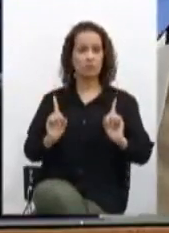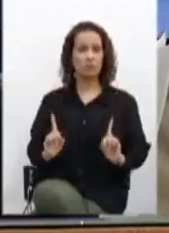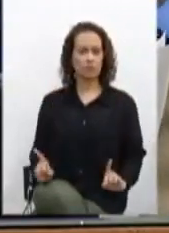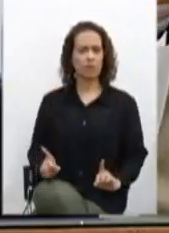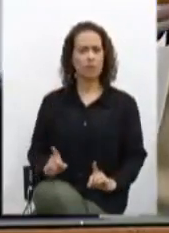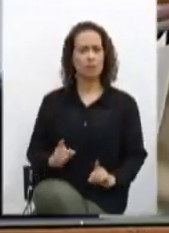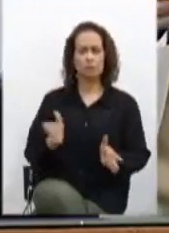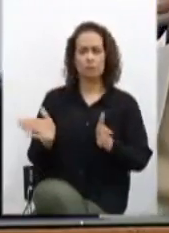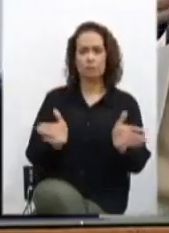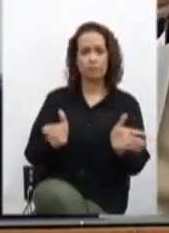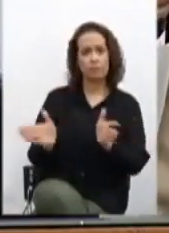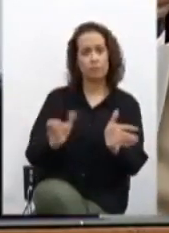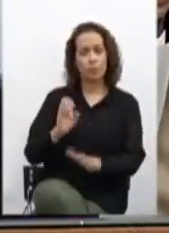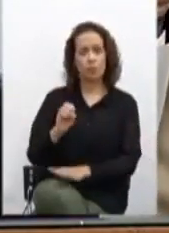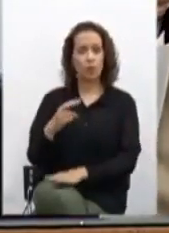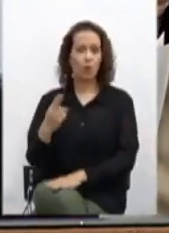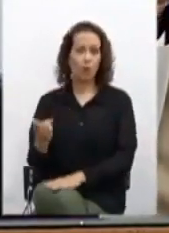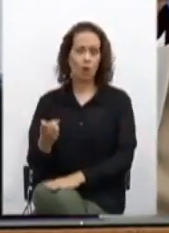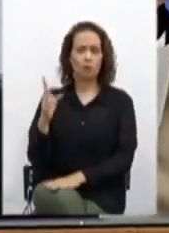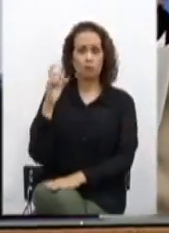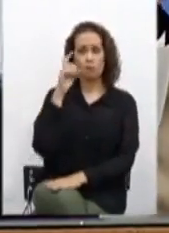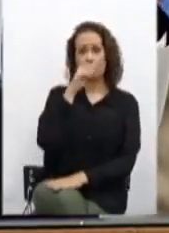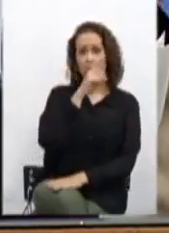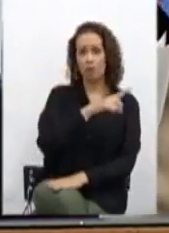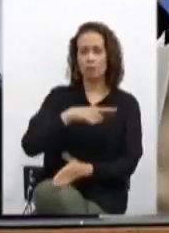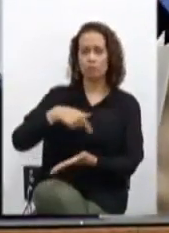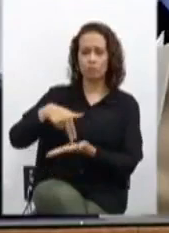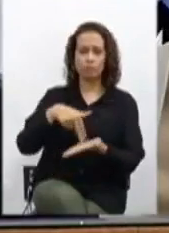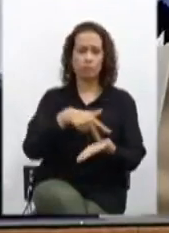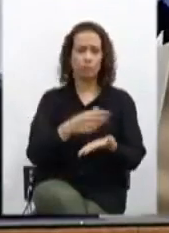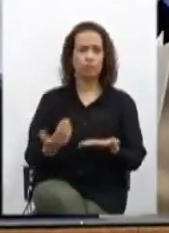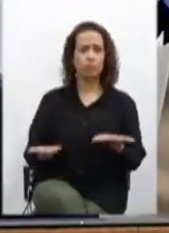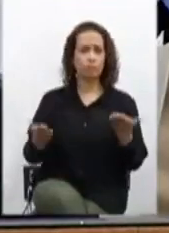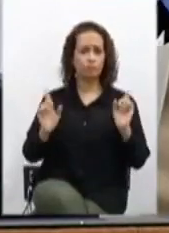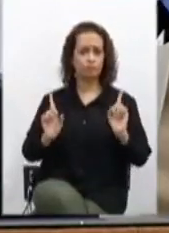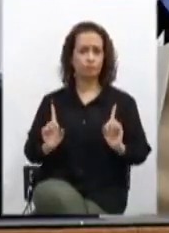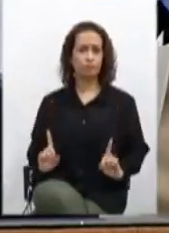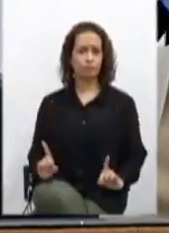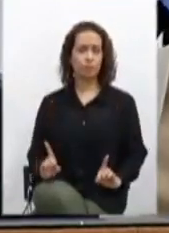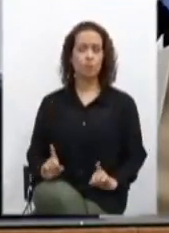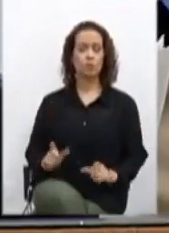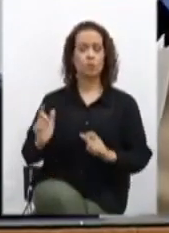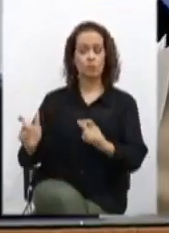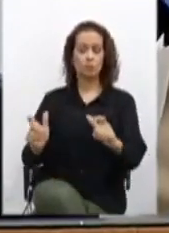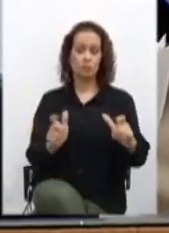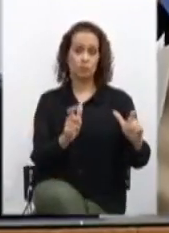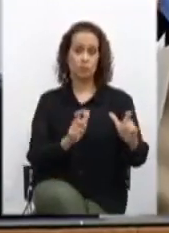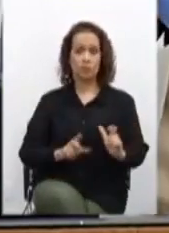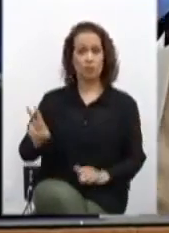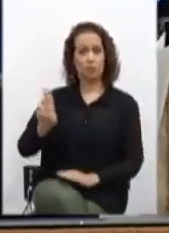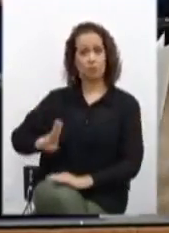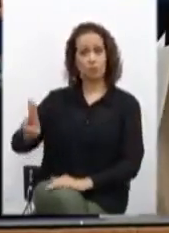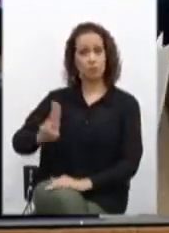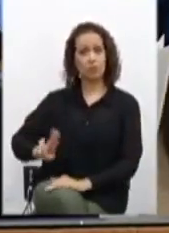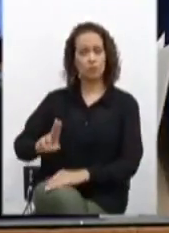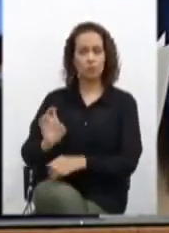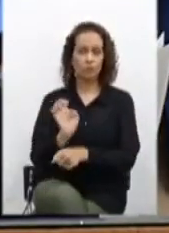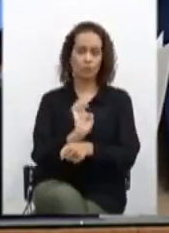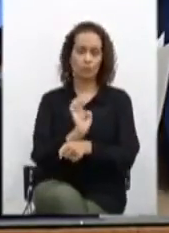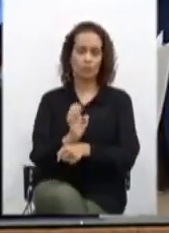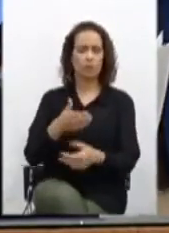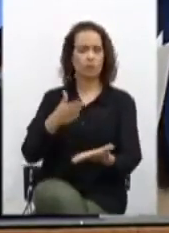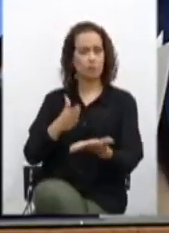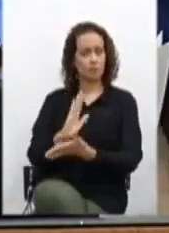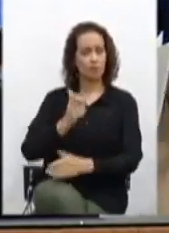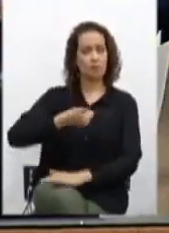com dificuldade de locomoção aos espaços de uso público no Estado. Aprovado no primeiro turno, na